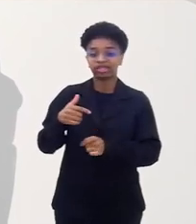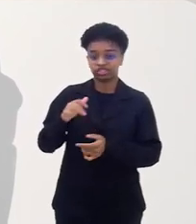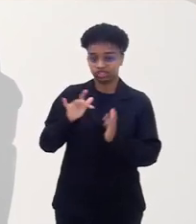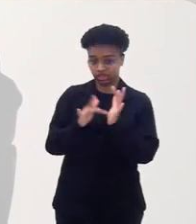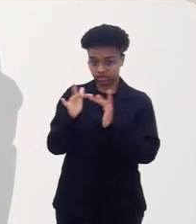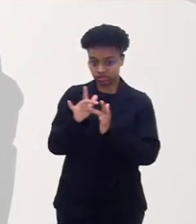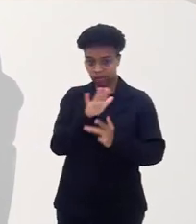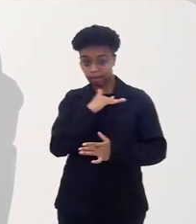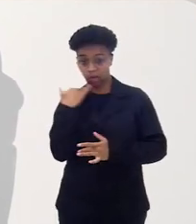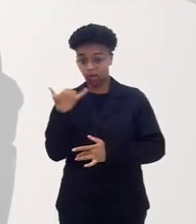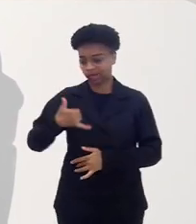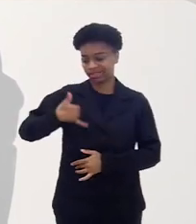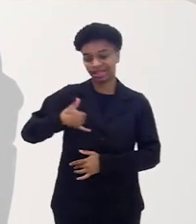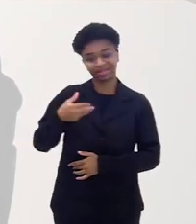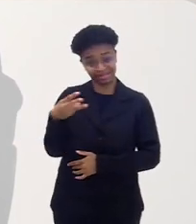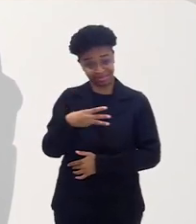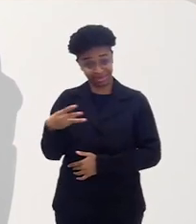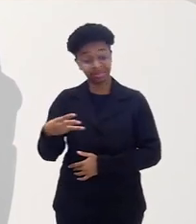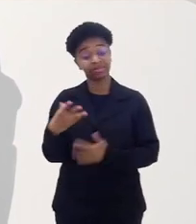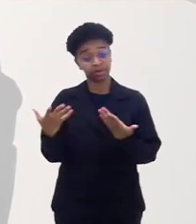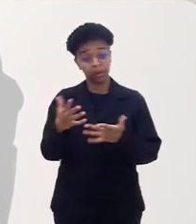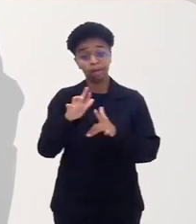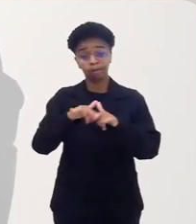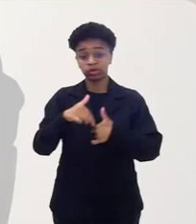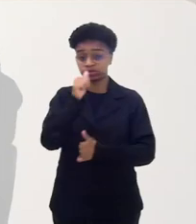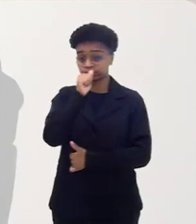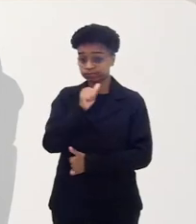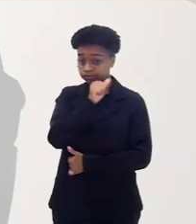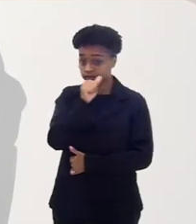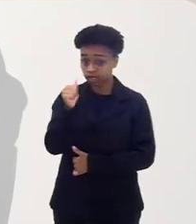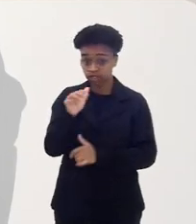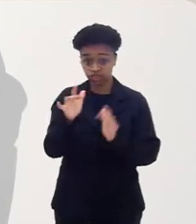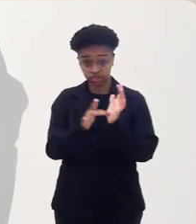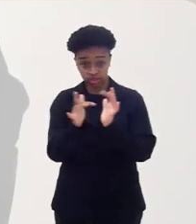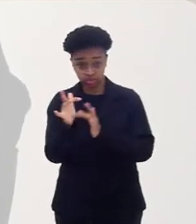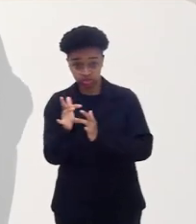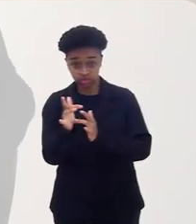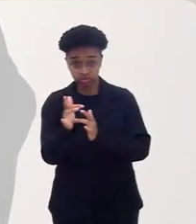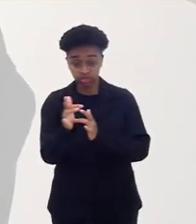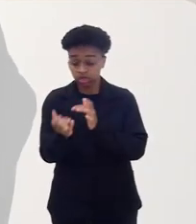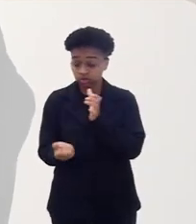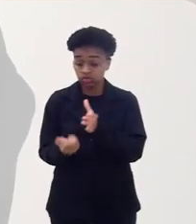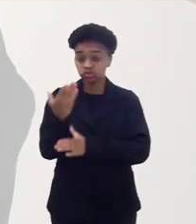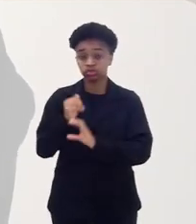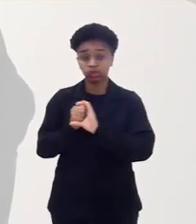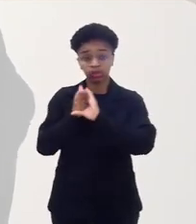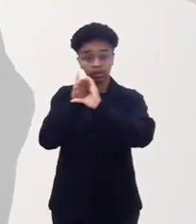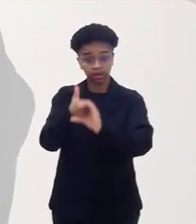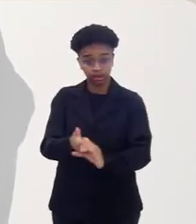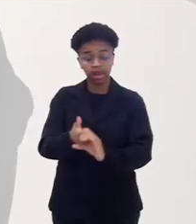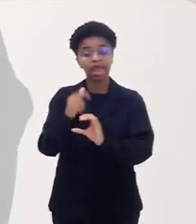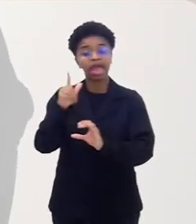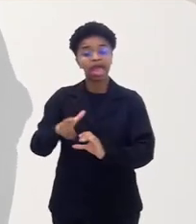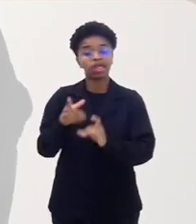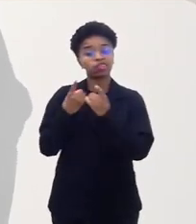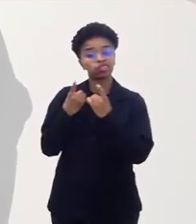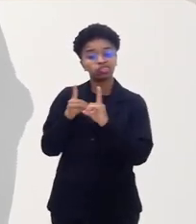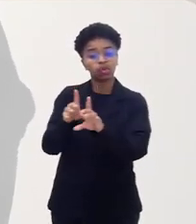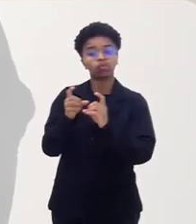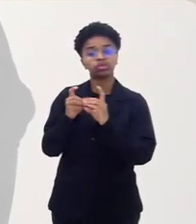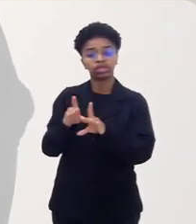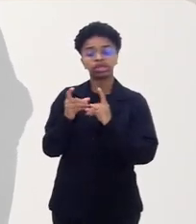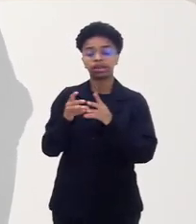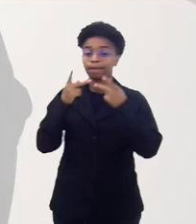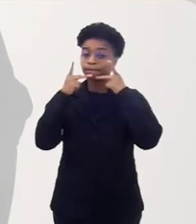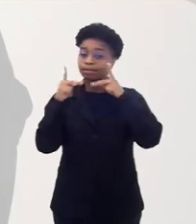sacrificado. E foi com o sacrifício de Jesus que nasceu o cristianismo, a doutrina que pregava o